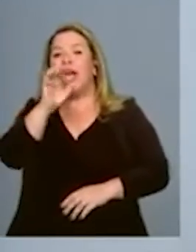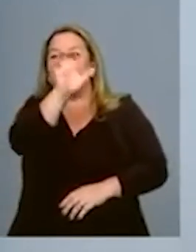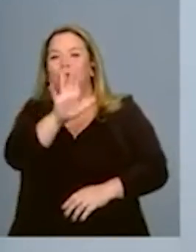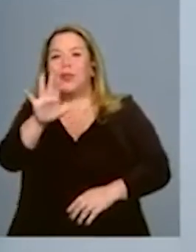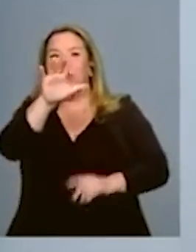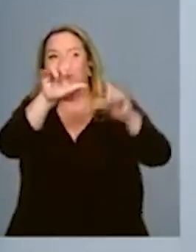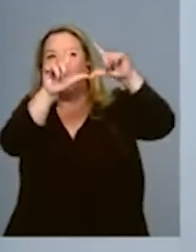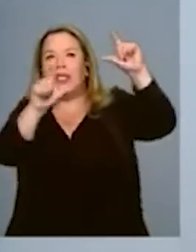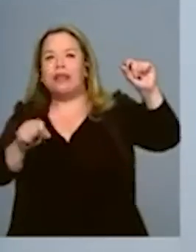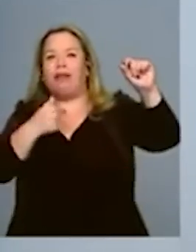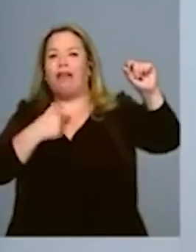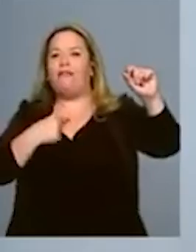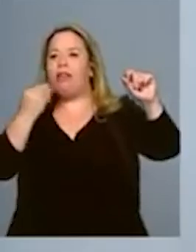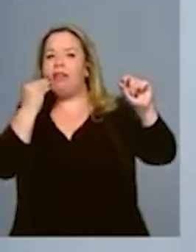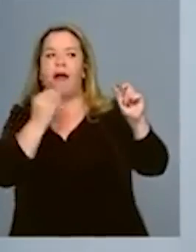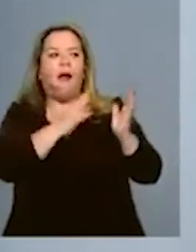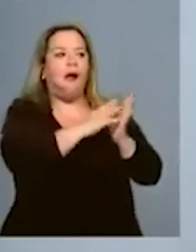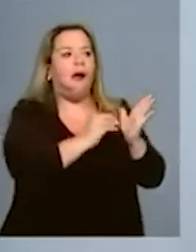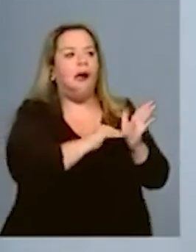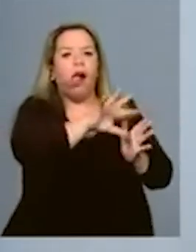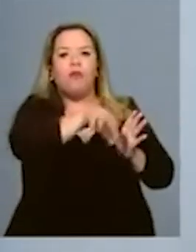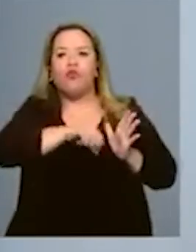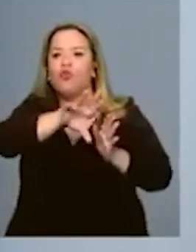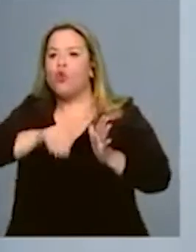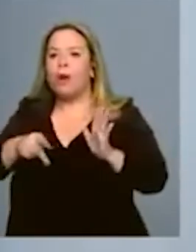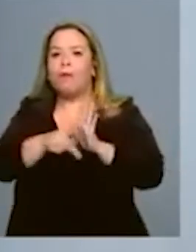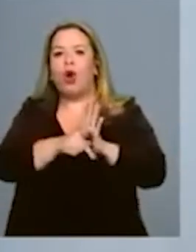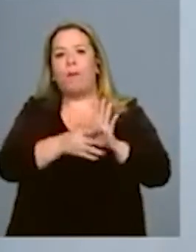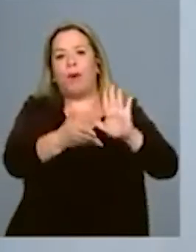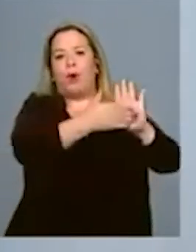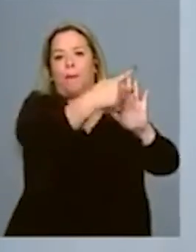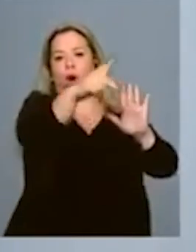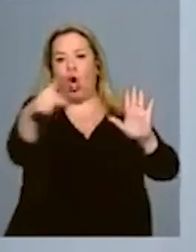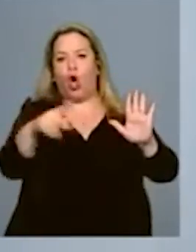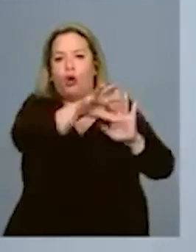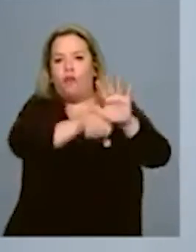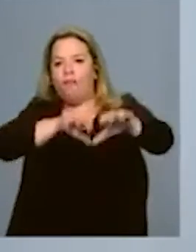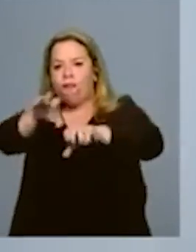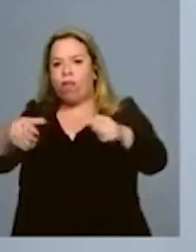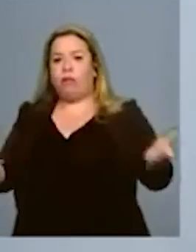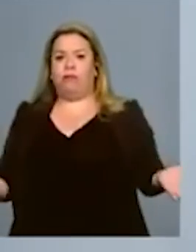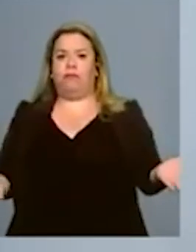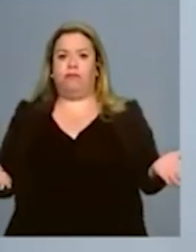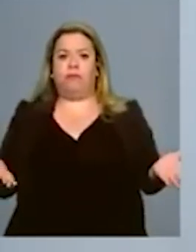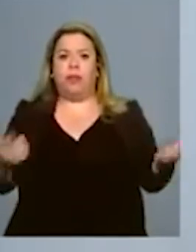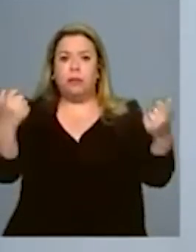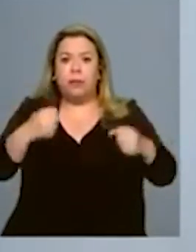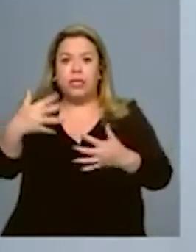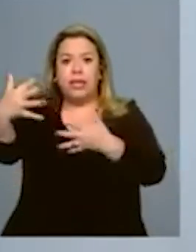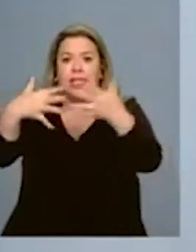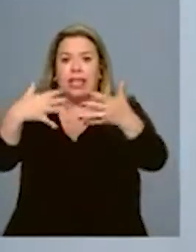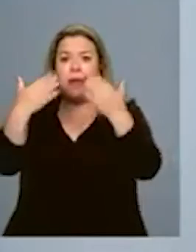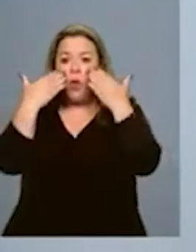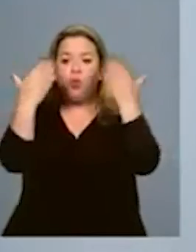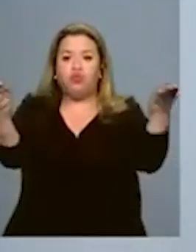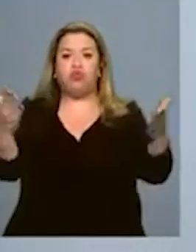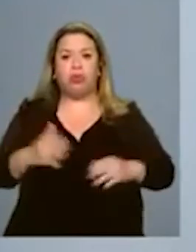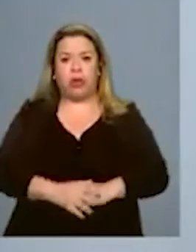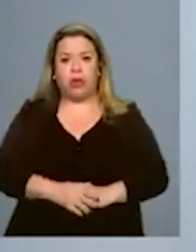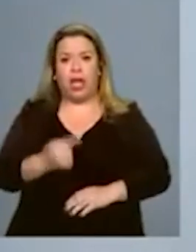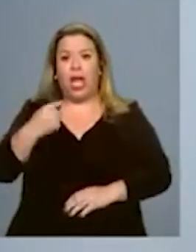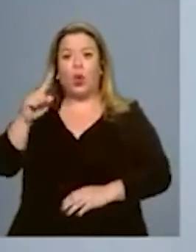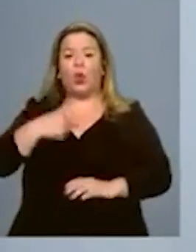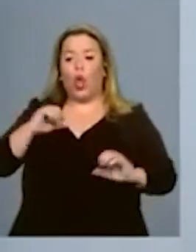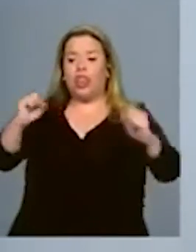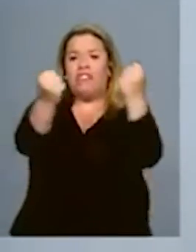se apropriando do que dá. E não é assim que se disputa uma eleição. A gente tem que ter mais transparência. Eu não estou aqui defendendo a ideia